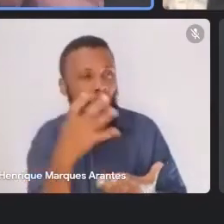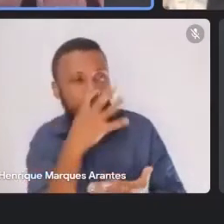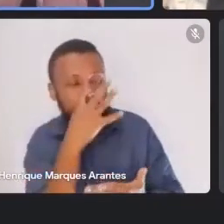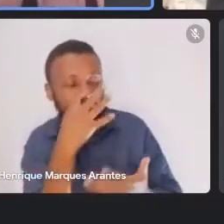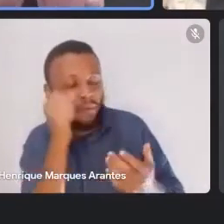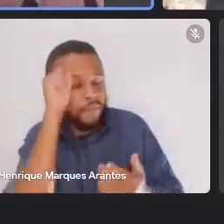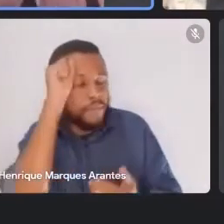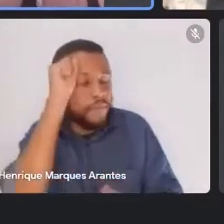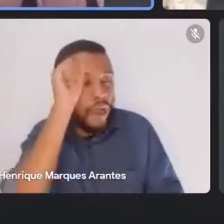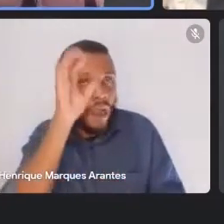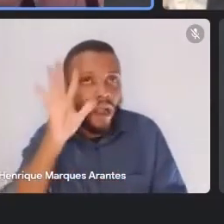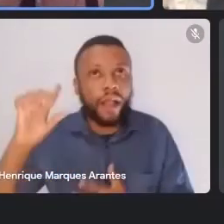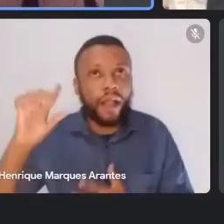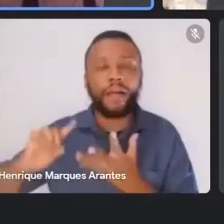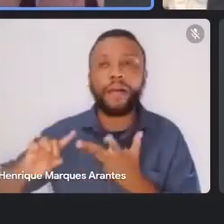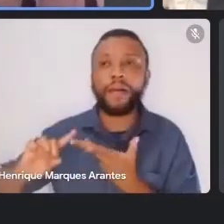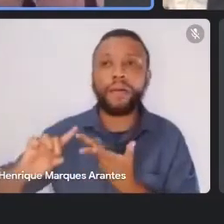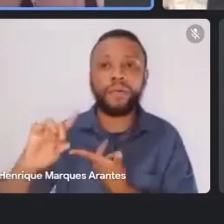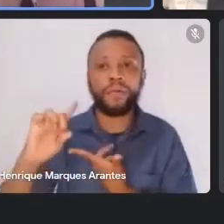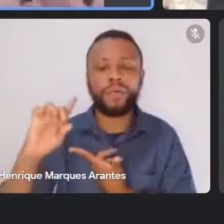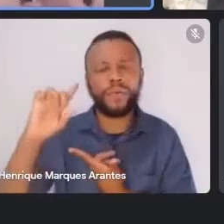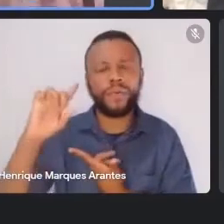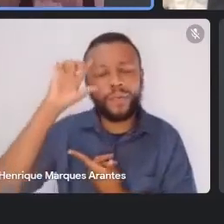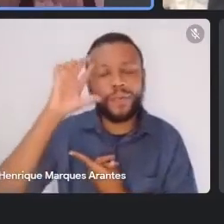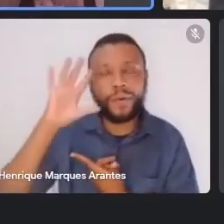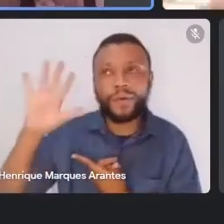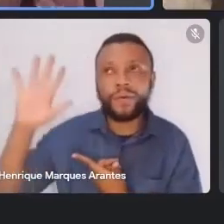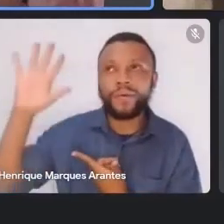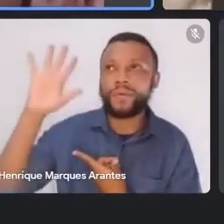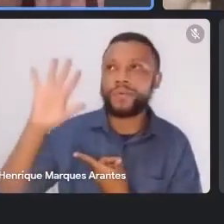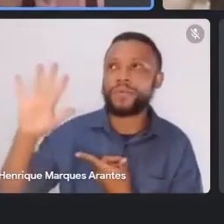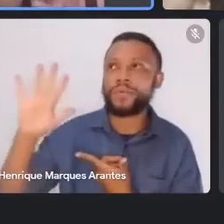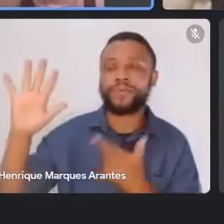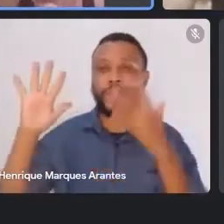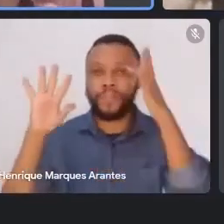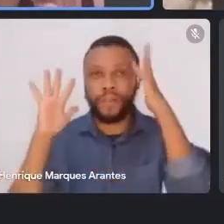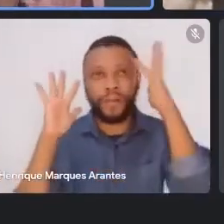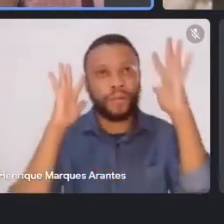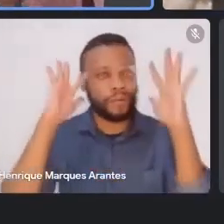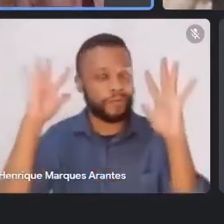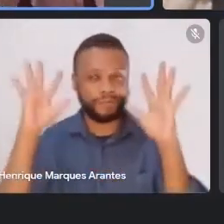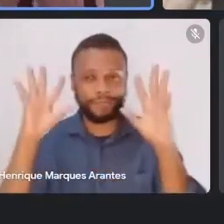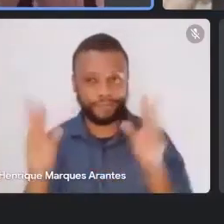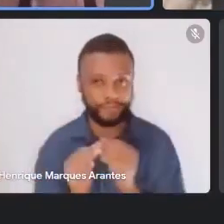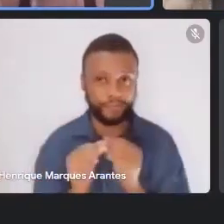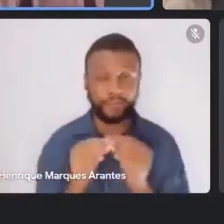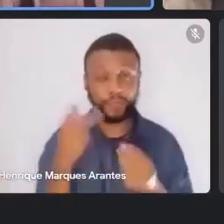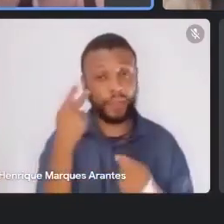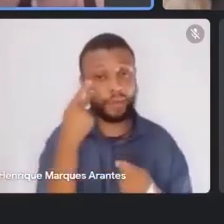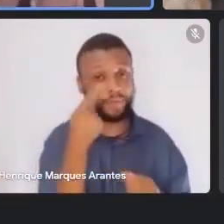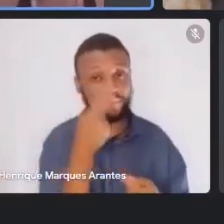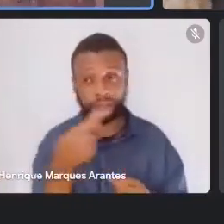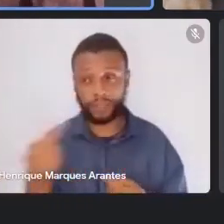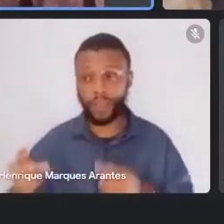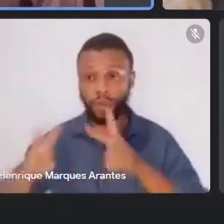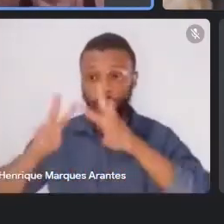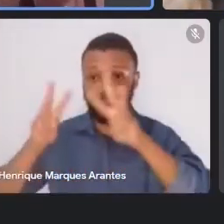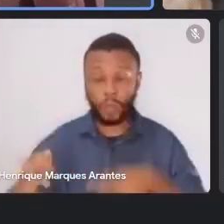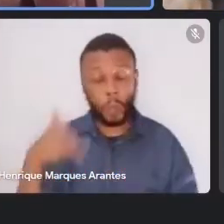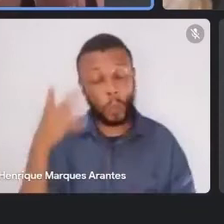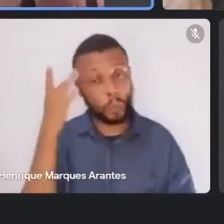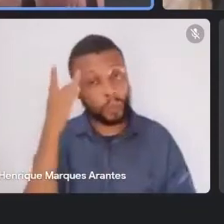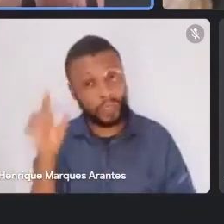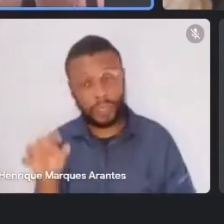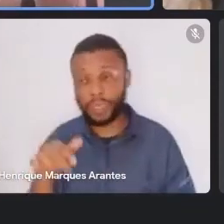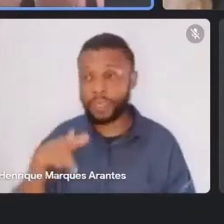está rodando, hein, fazendo, girando aqui, mas, enfim, fui ao museu, não sei se quem teve aqui a oportunidade